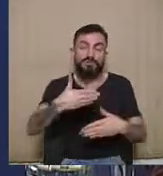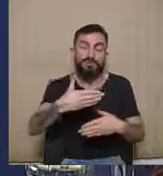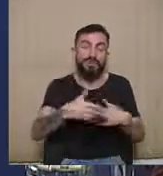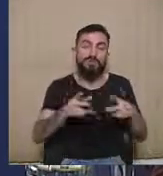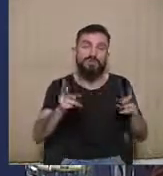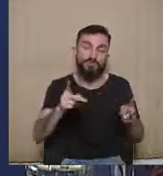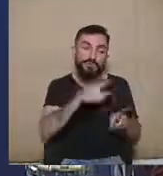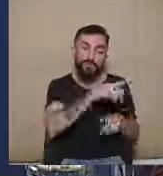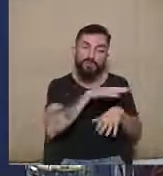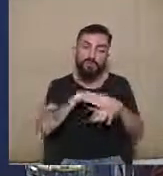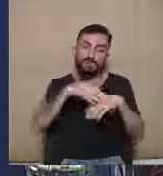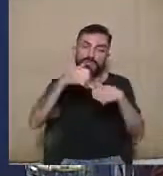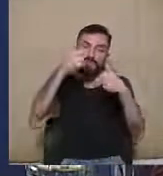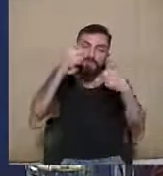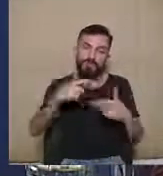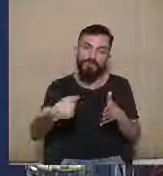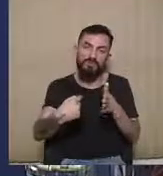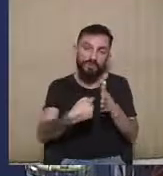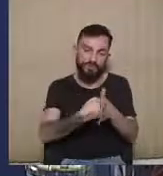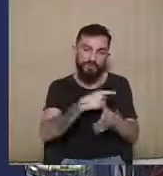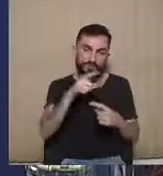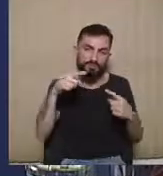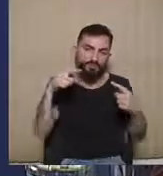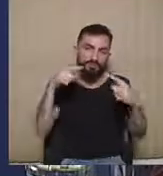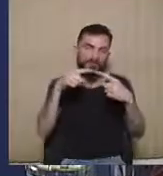apresentado por você na sua pergunta muito pertinente.